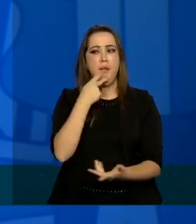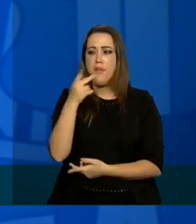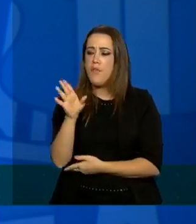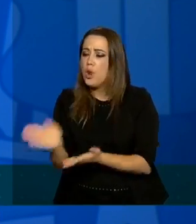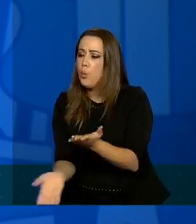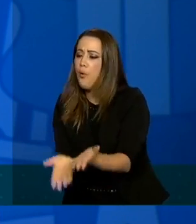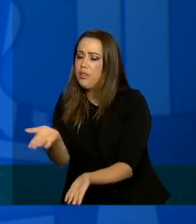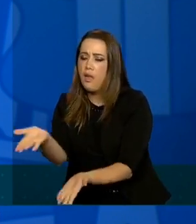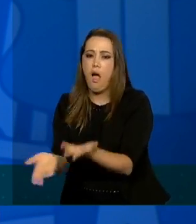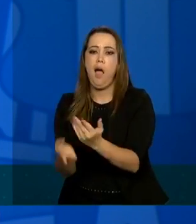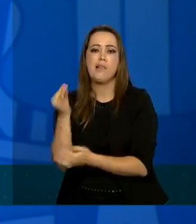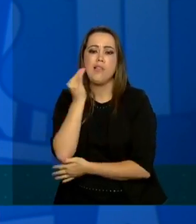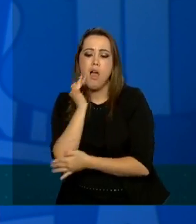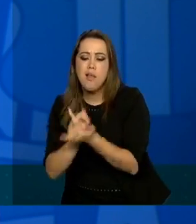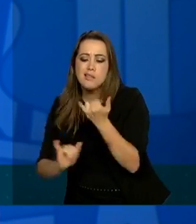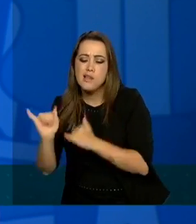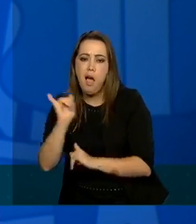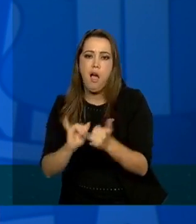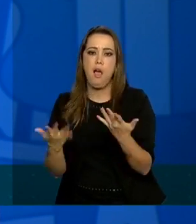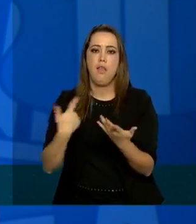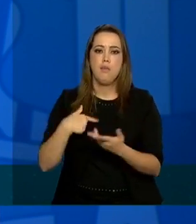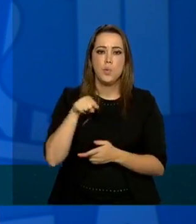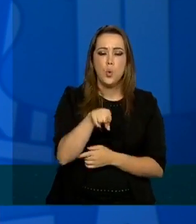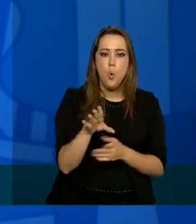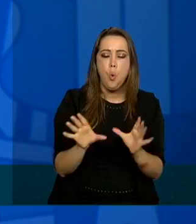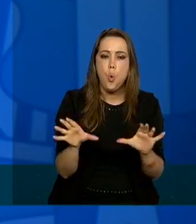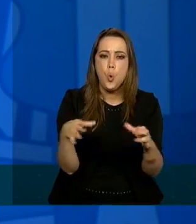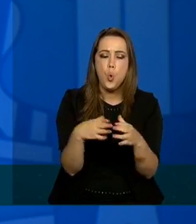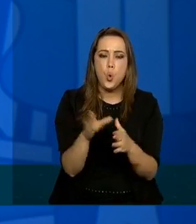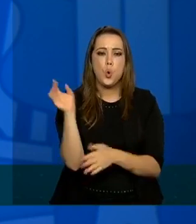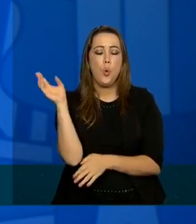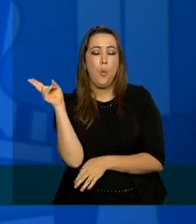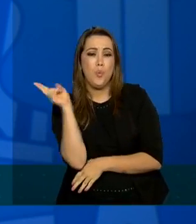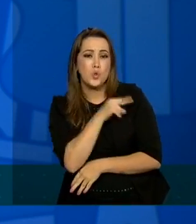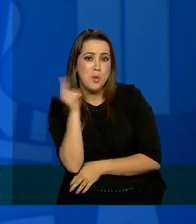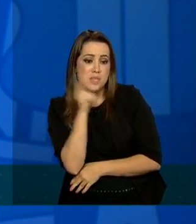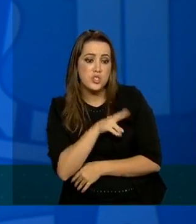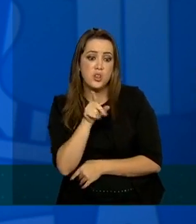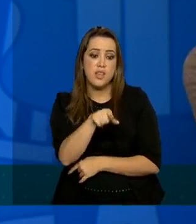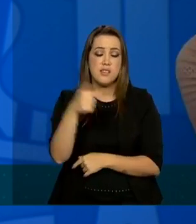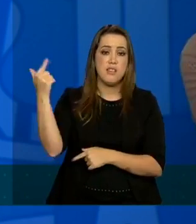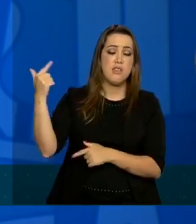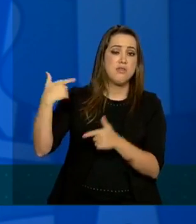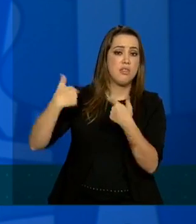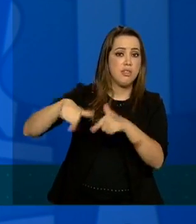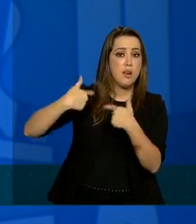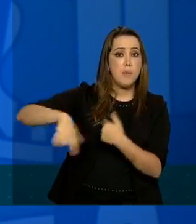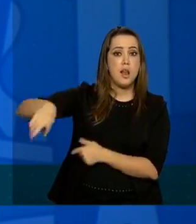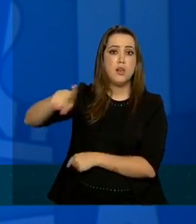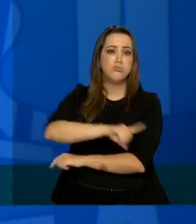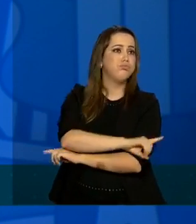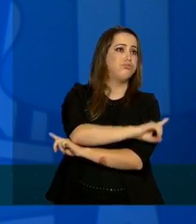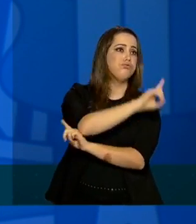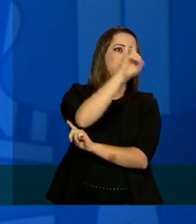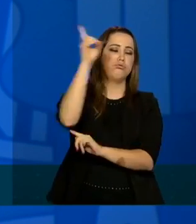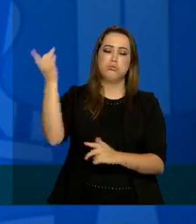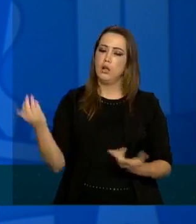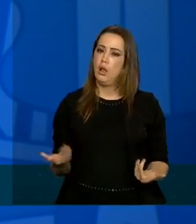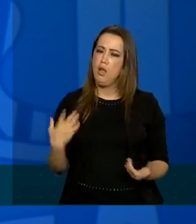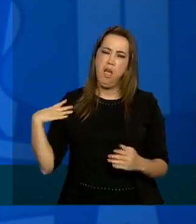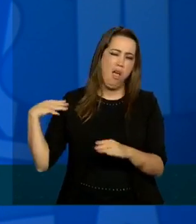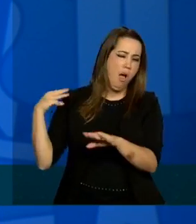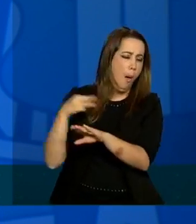atenção de assistência as equipes de emergência estão trabalhando diuturnamente as equipes de terapia intensiva os